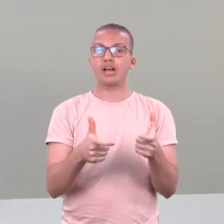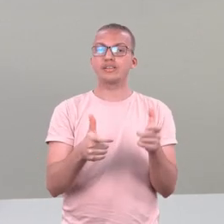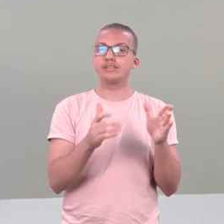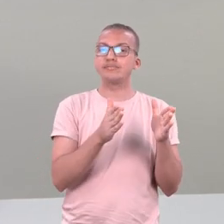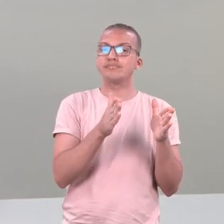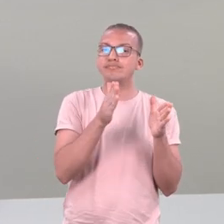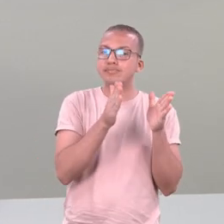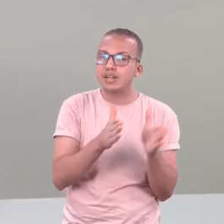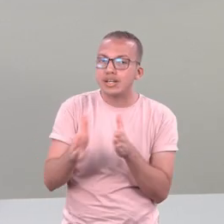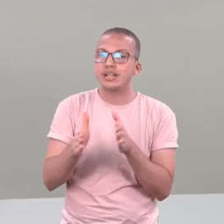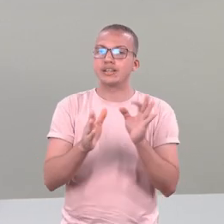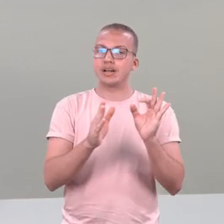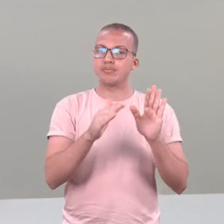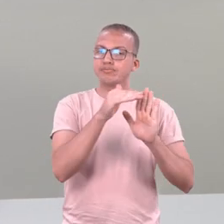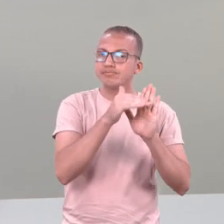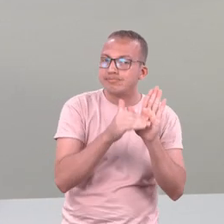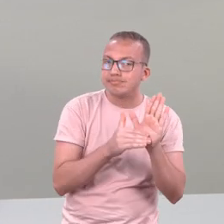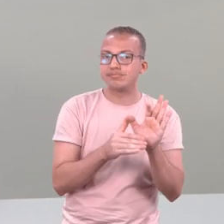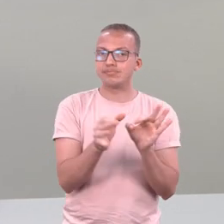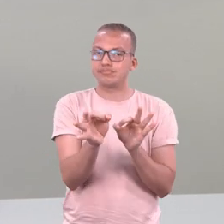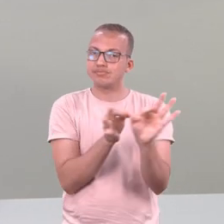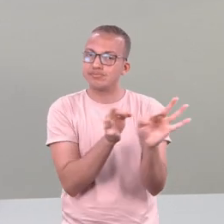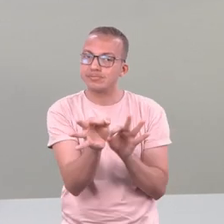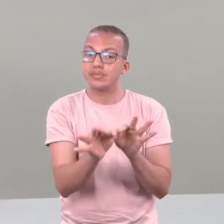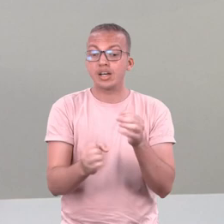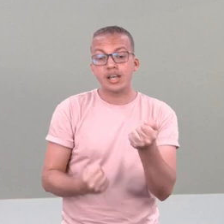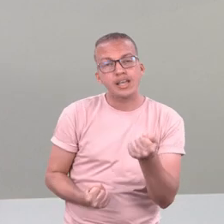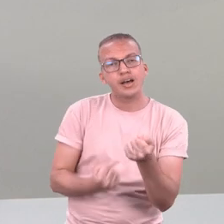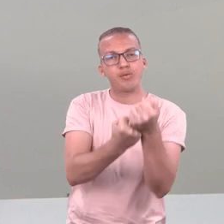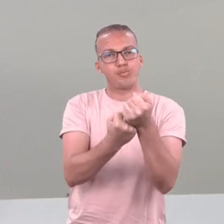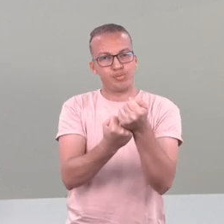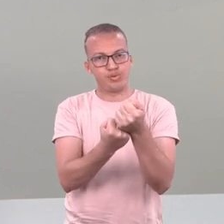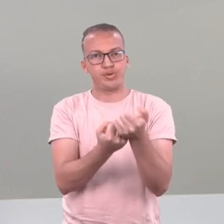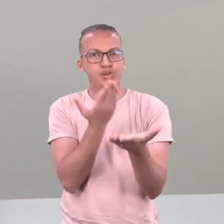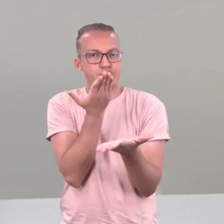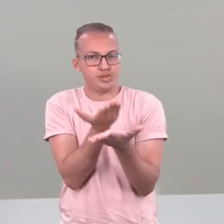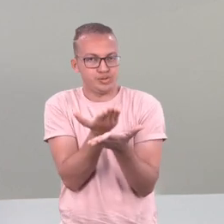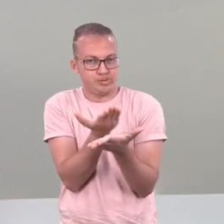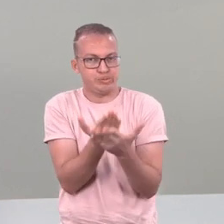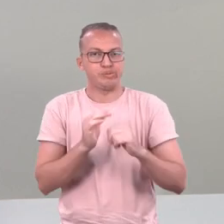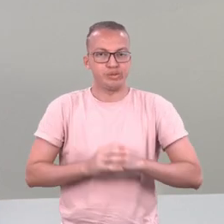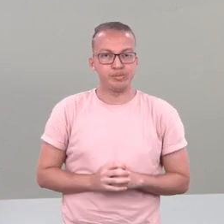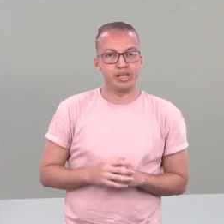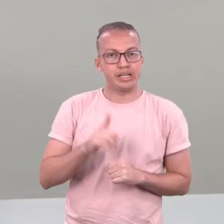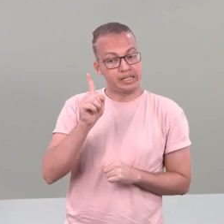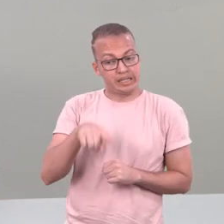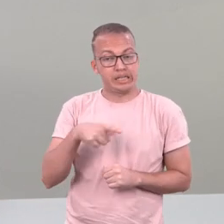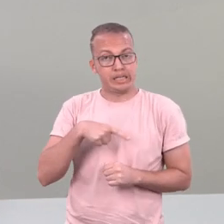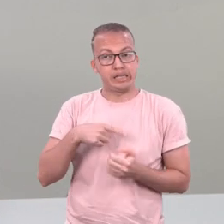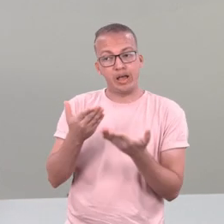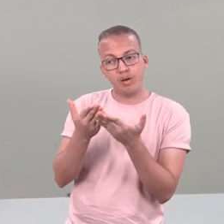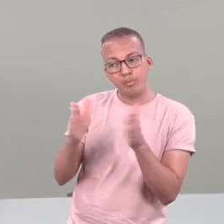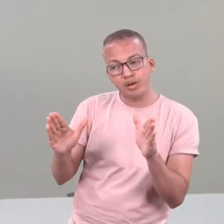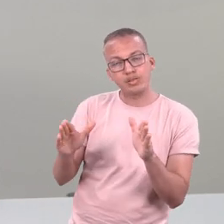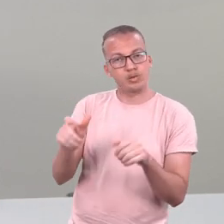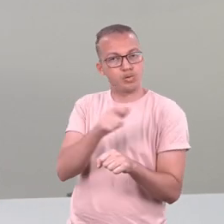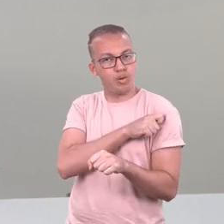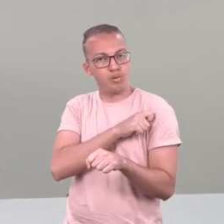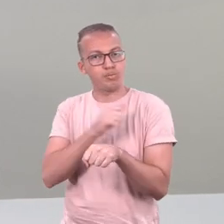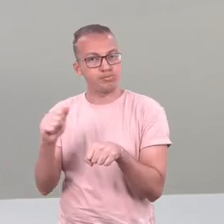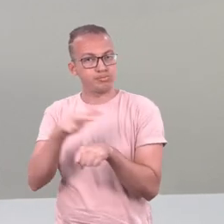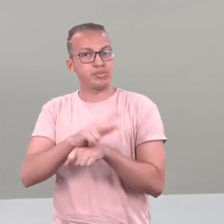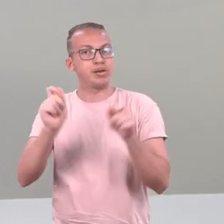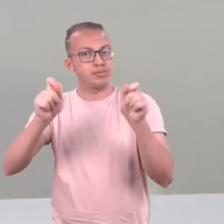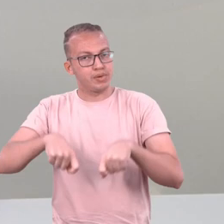apoio aos estudantes, não só para garantir a sua entrada, sua permanência e a sua